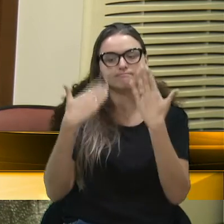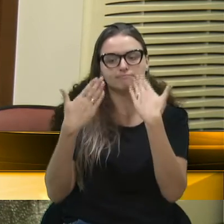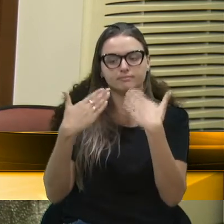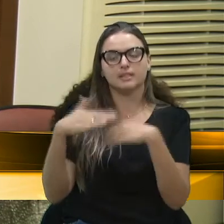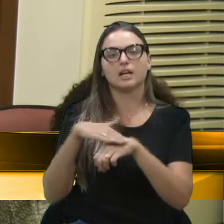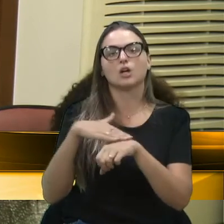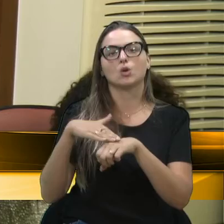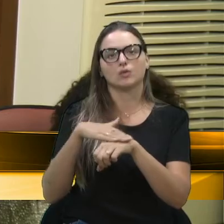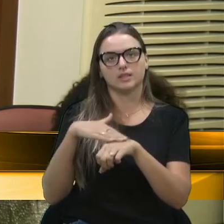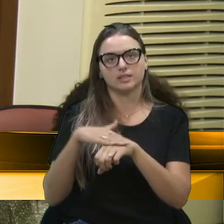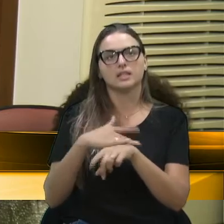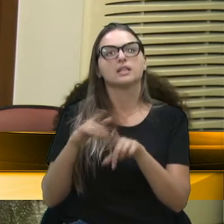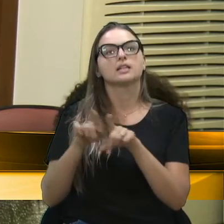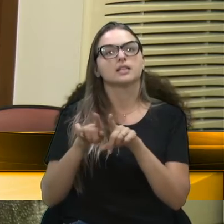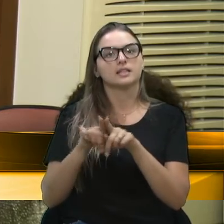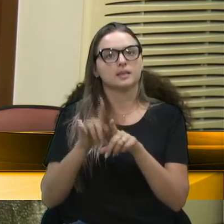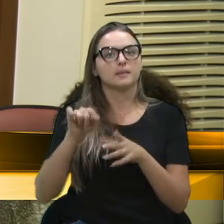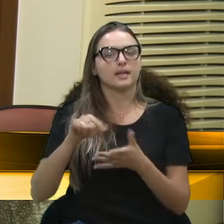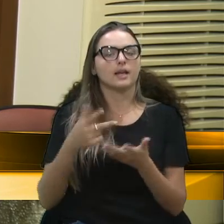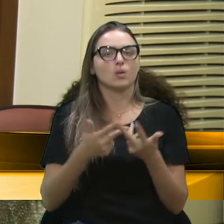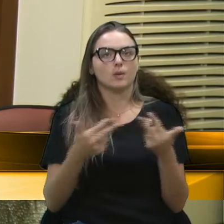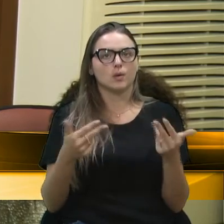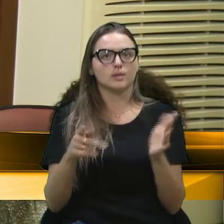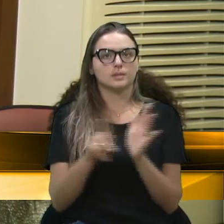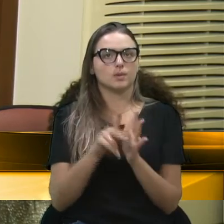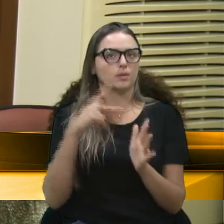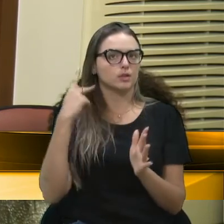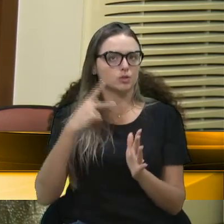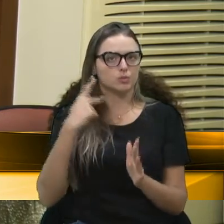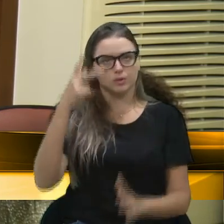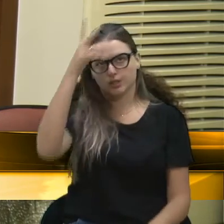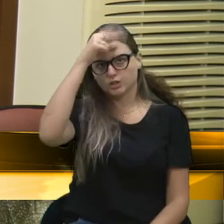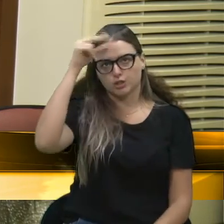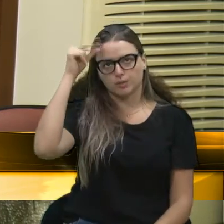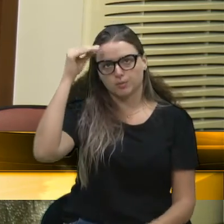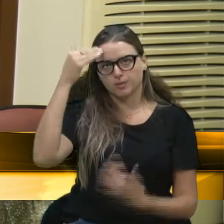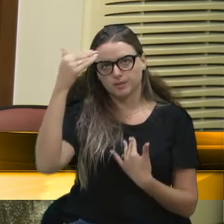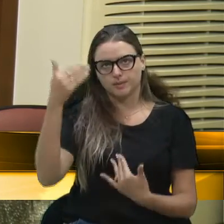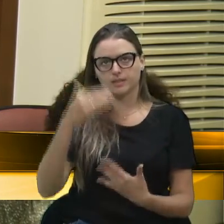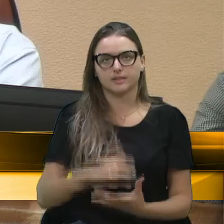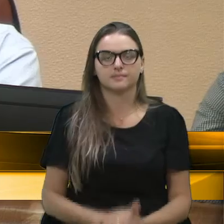também é um debate de política pública. Então, deixa esse registro. Obrigada.